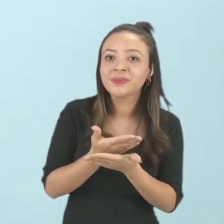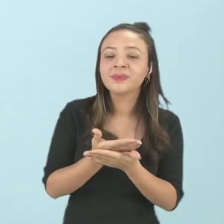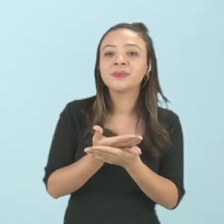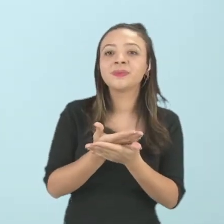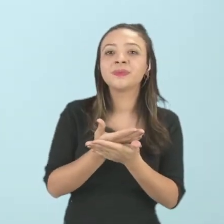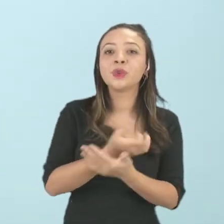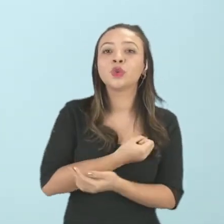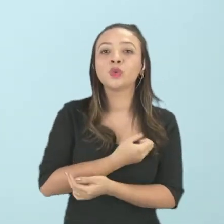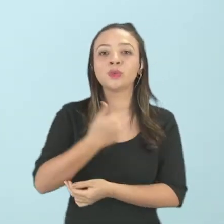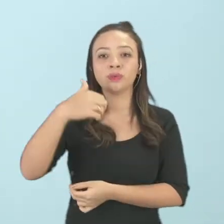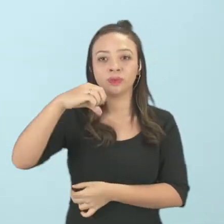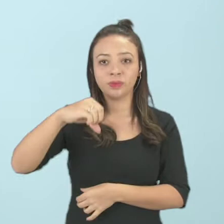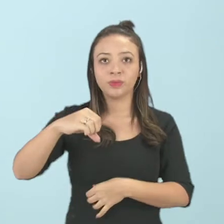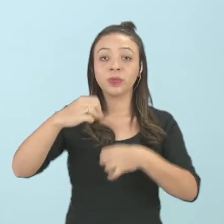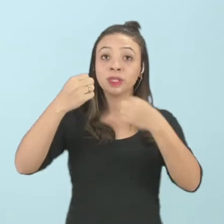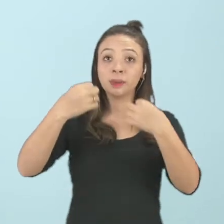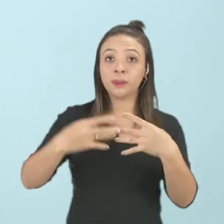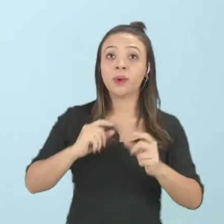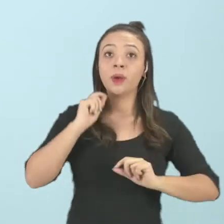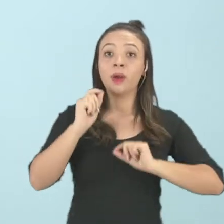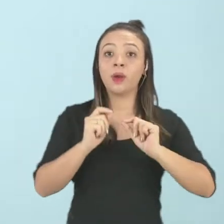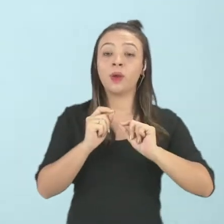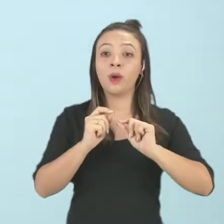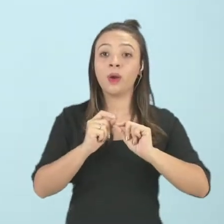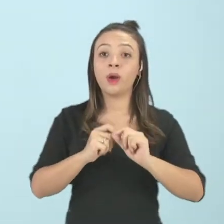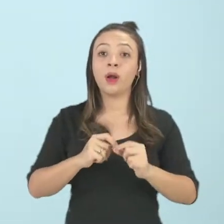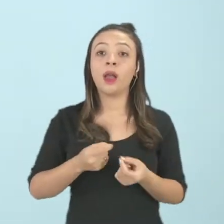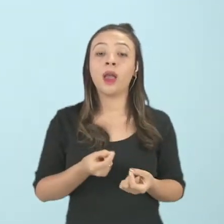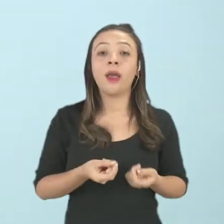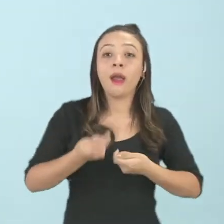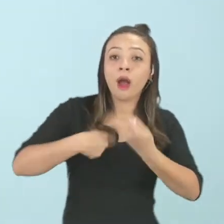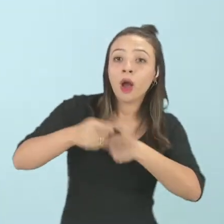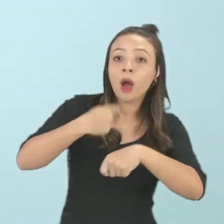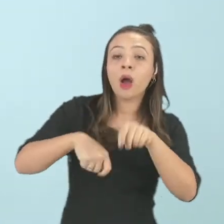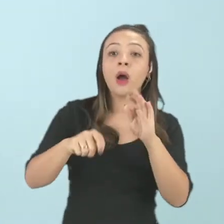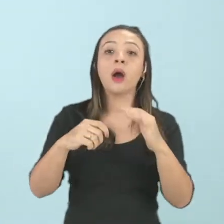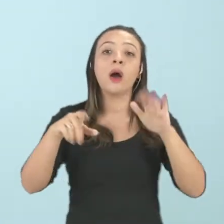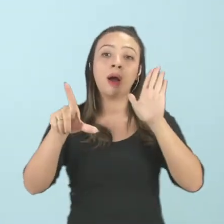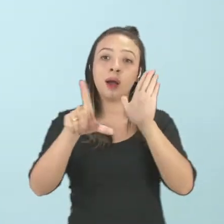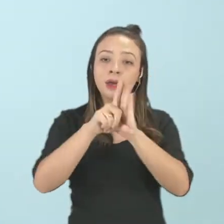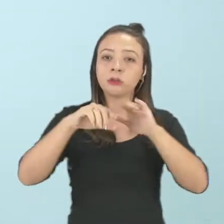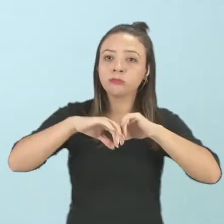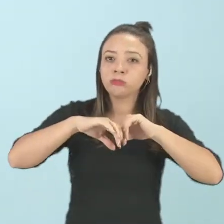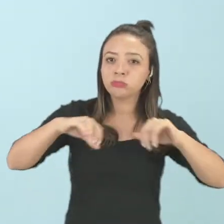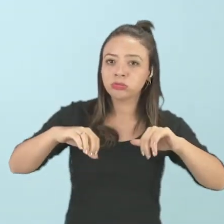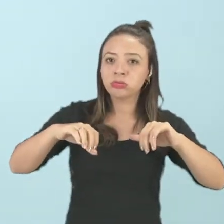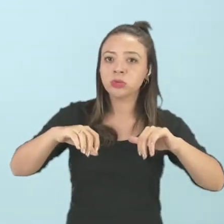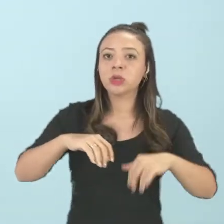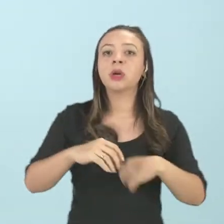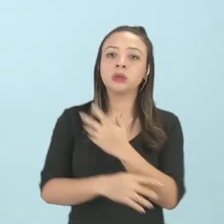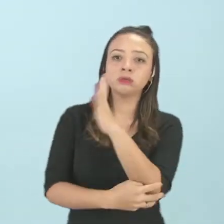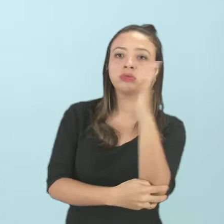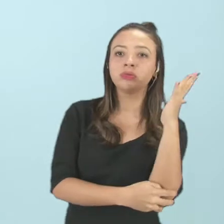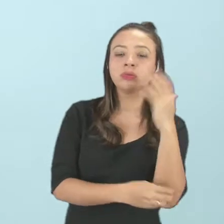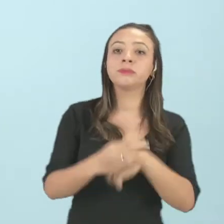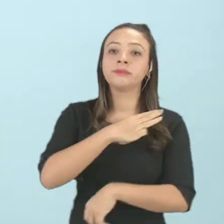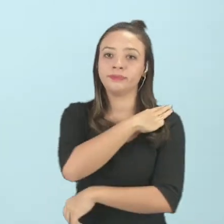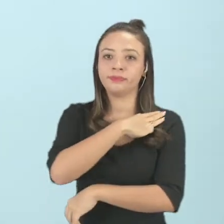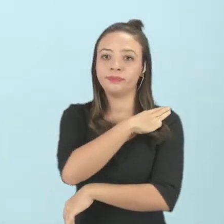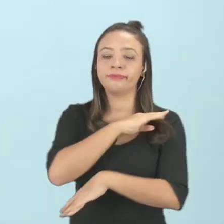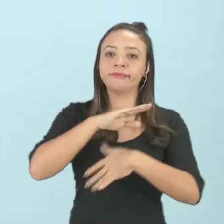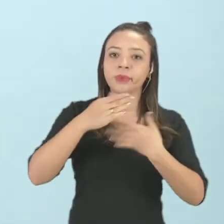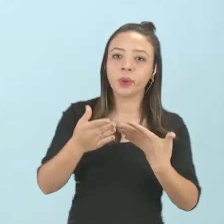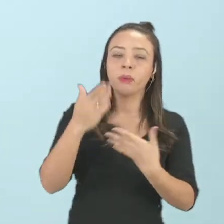que vai falar sobre biopirataria, terceira série do ensino médio. Bom gente, para a gente entender melhor esse assunto, então